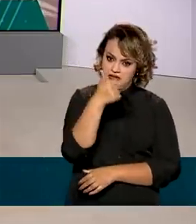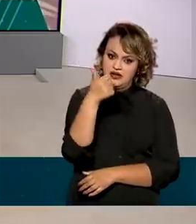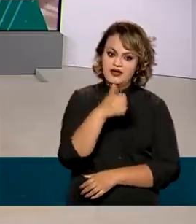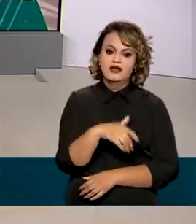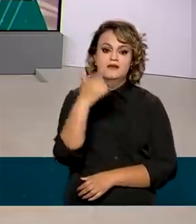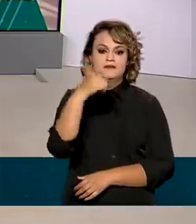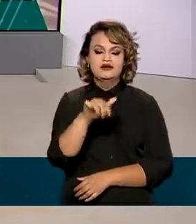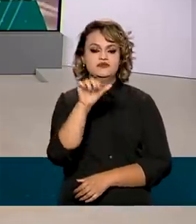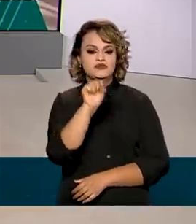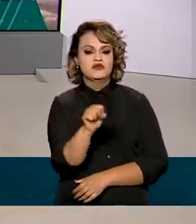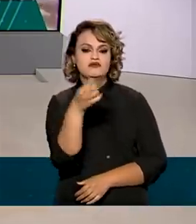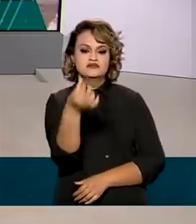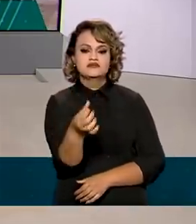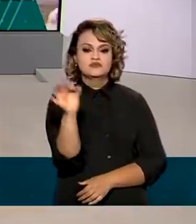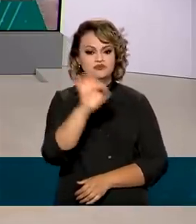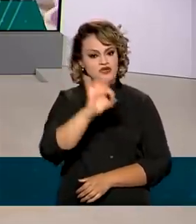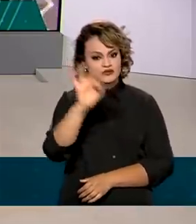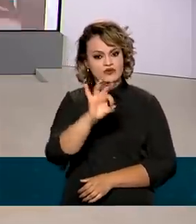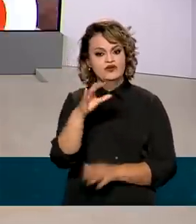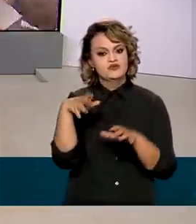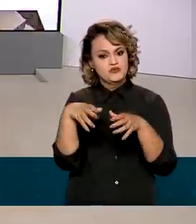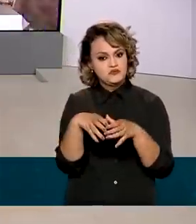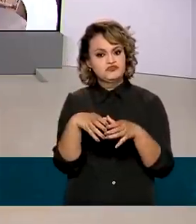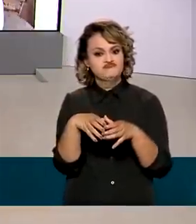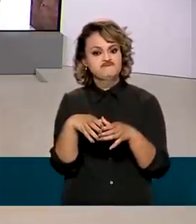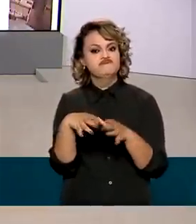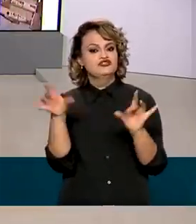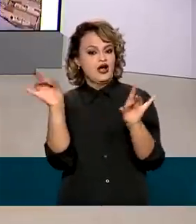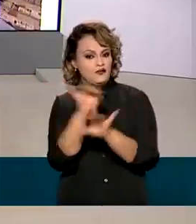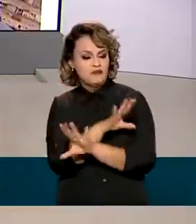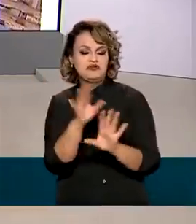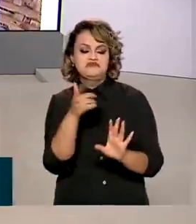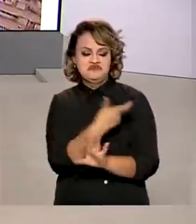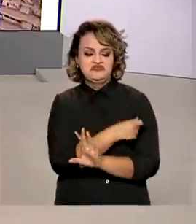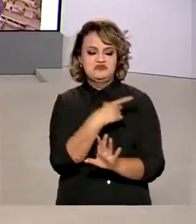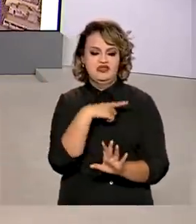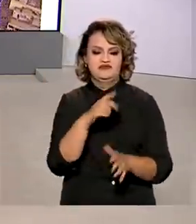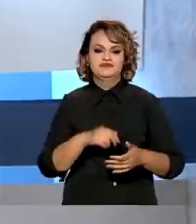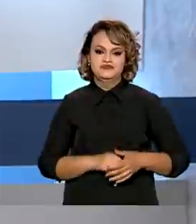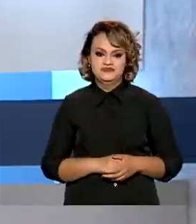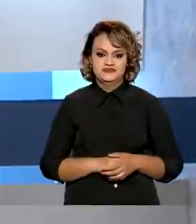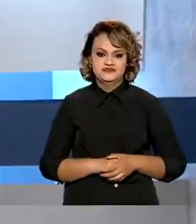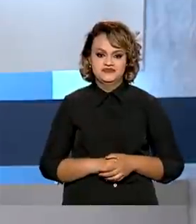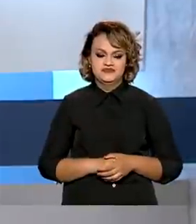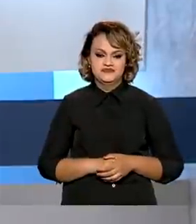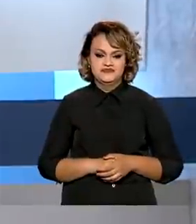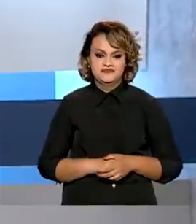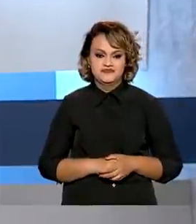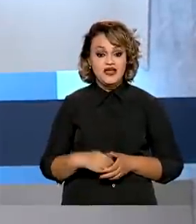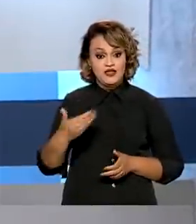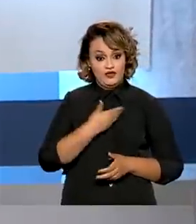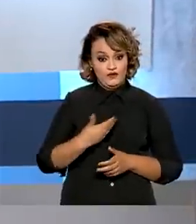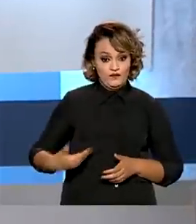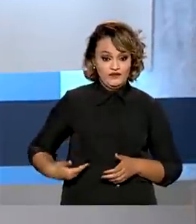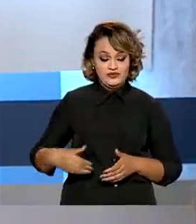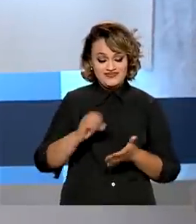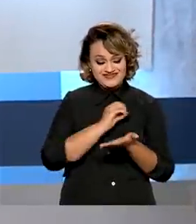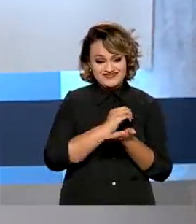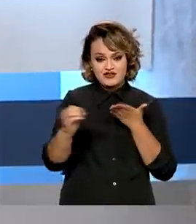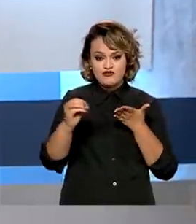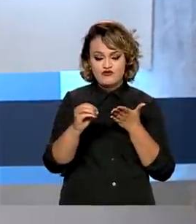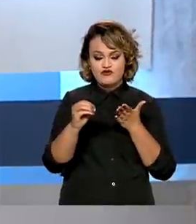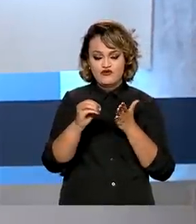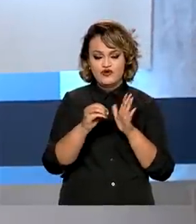e mais de 86% desse grupo completamente vacinado. E o governo zerou o